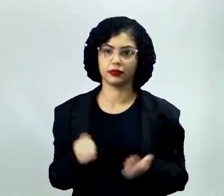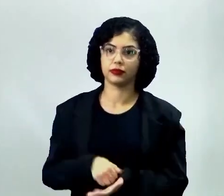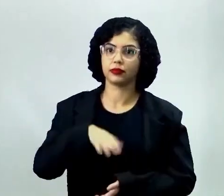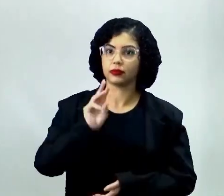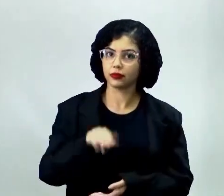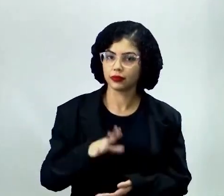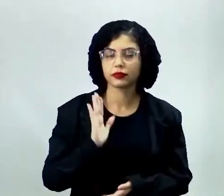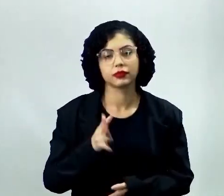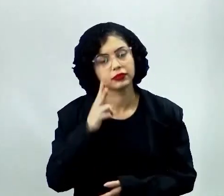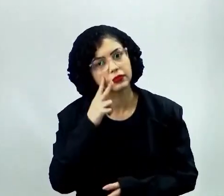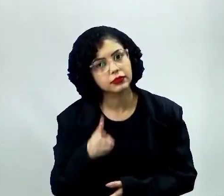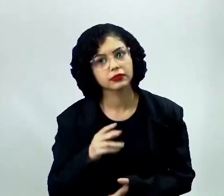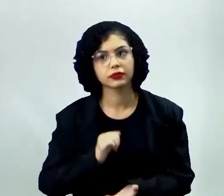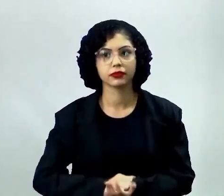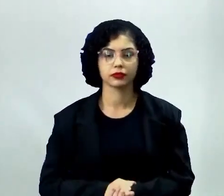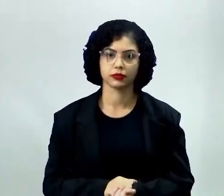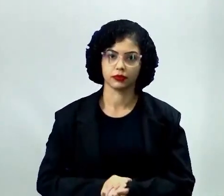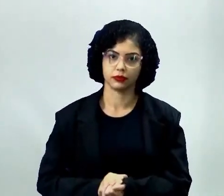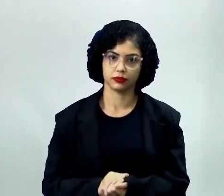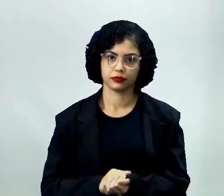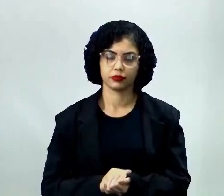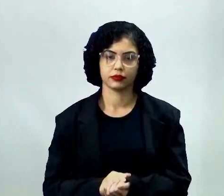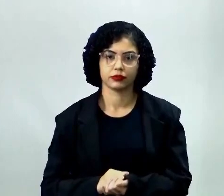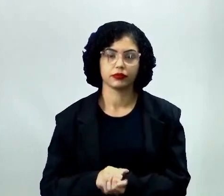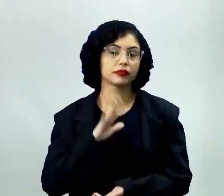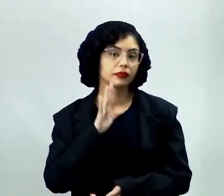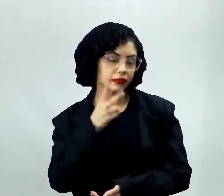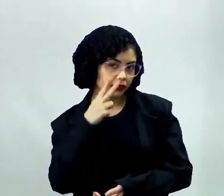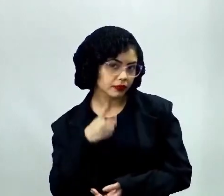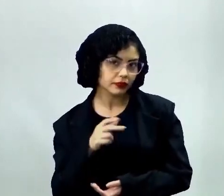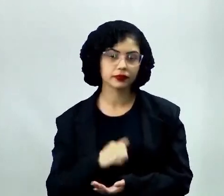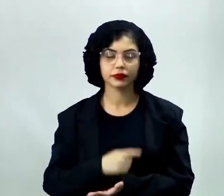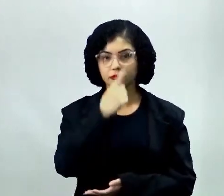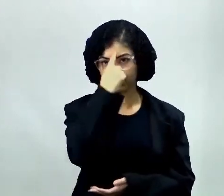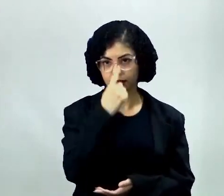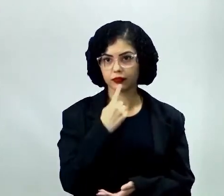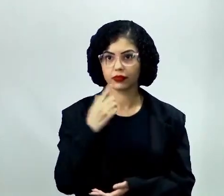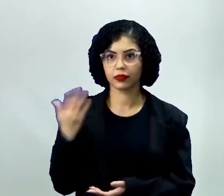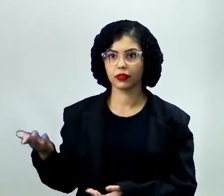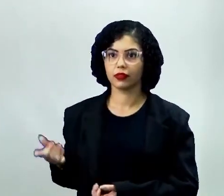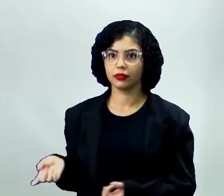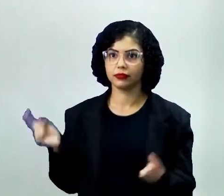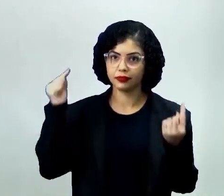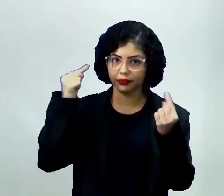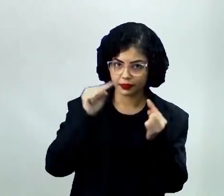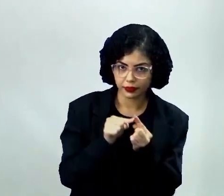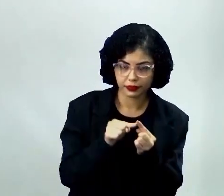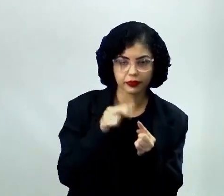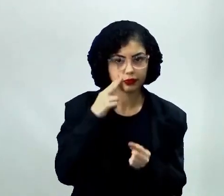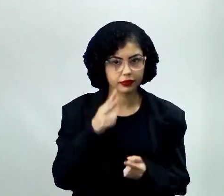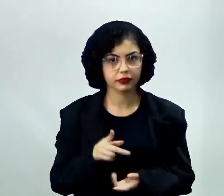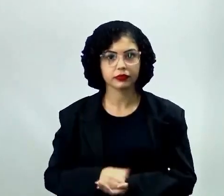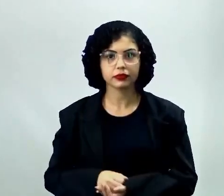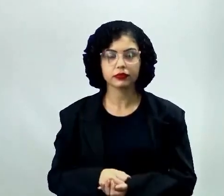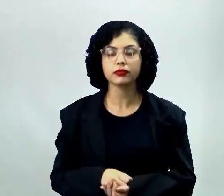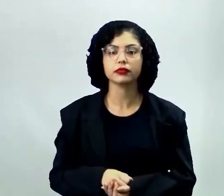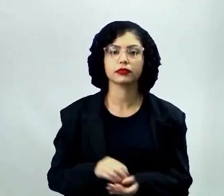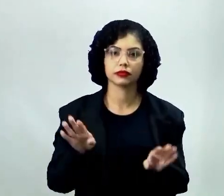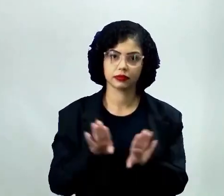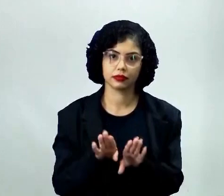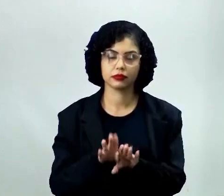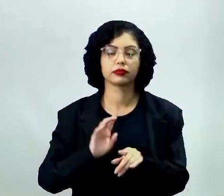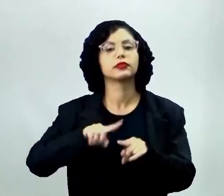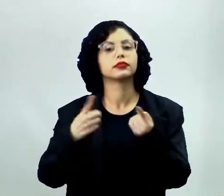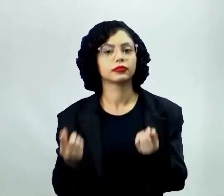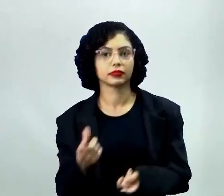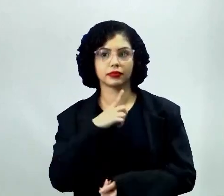Quem já viu aí um balão, né, eu já vi pela televisão, nunca cheguei a passear